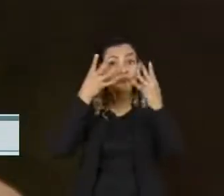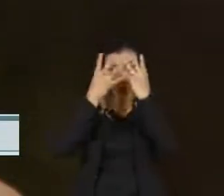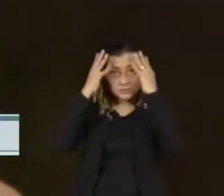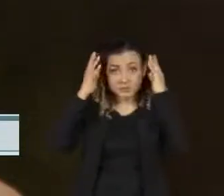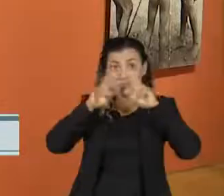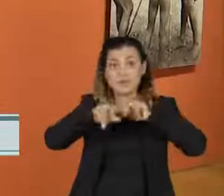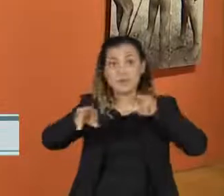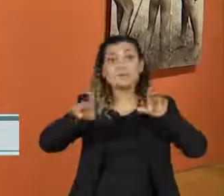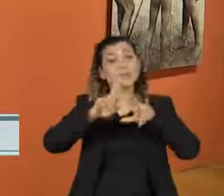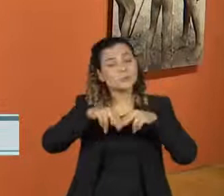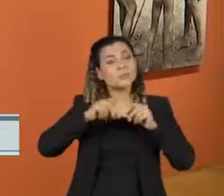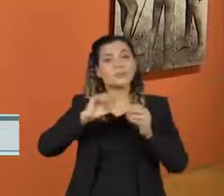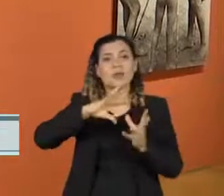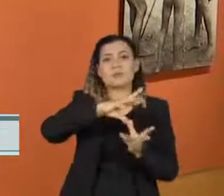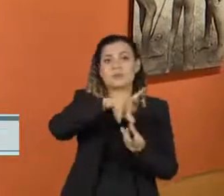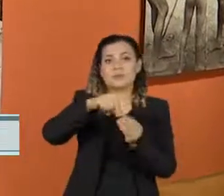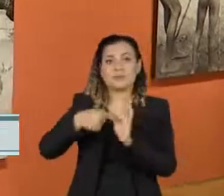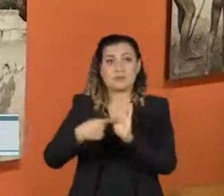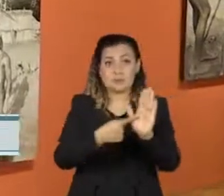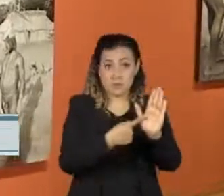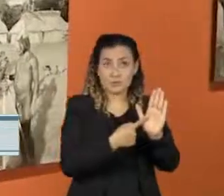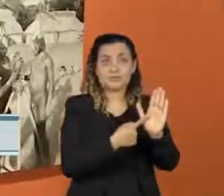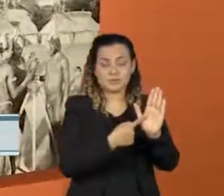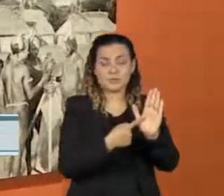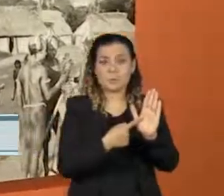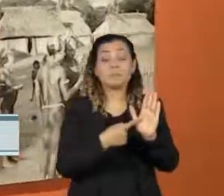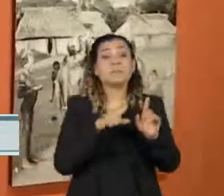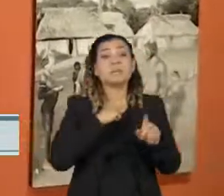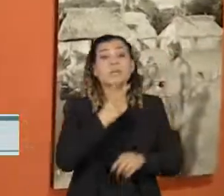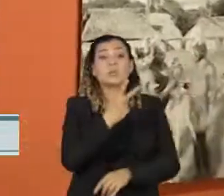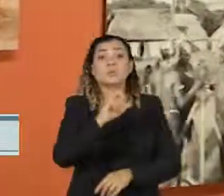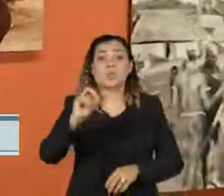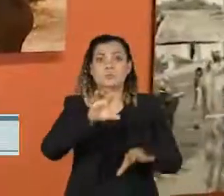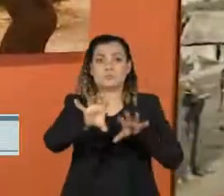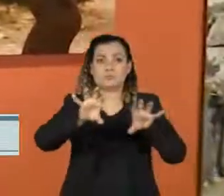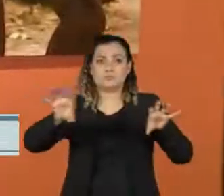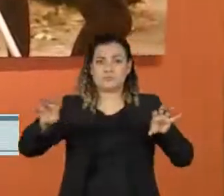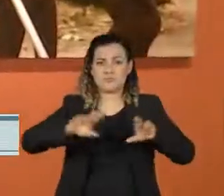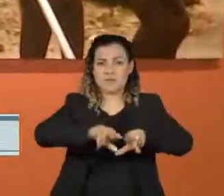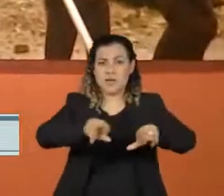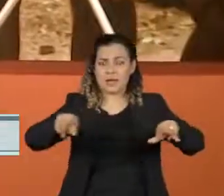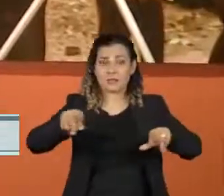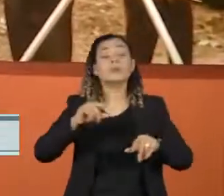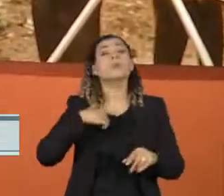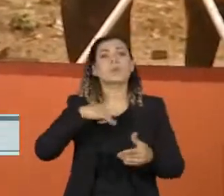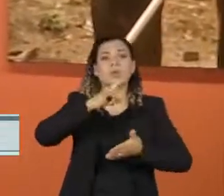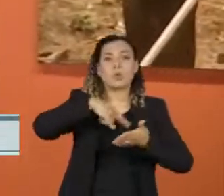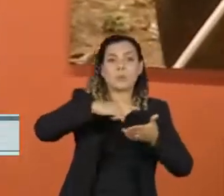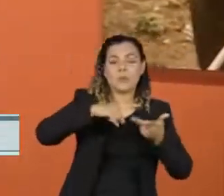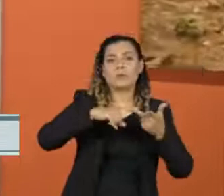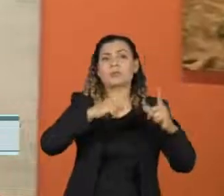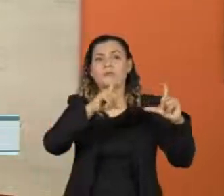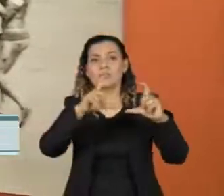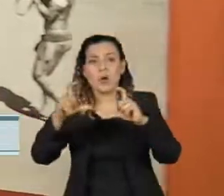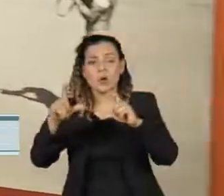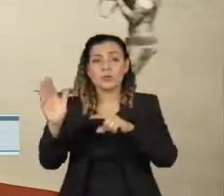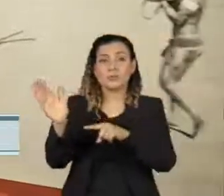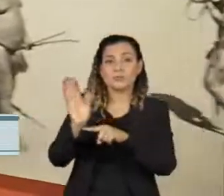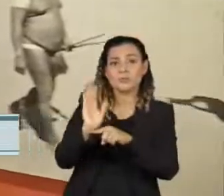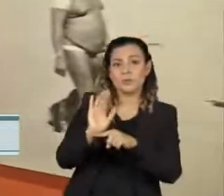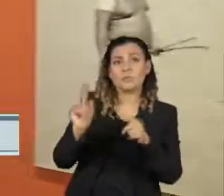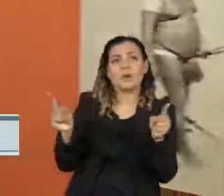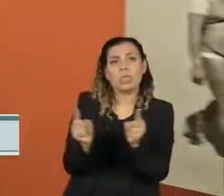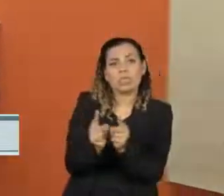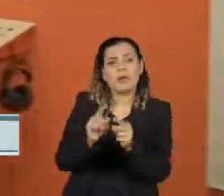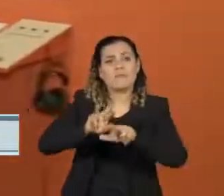é o audiovisual. No total, são mais de 200 itens, entre fotografias, documentos, filmes e curtas.